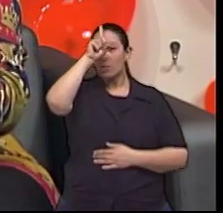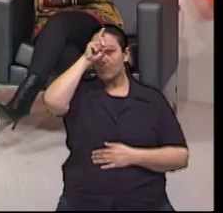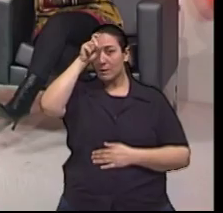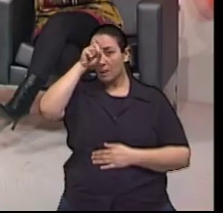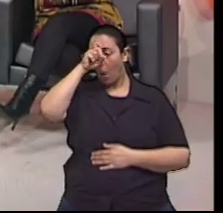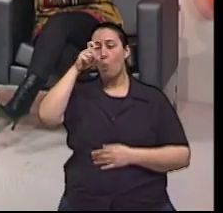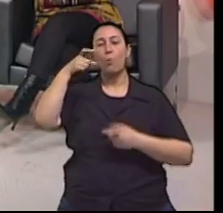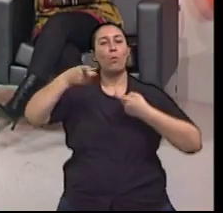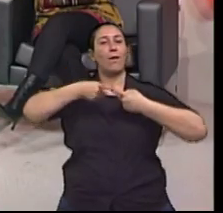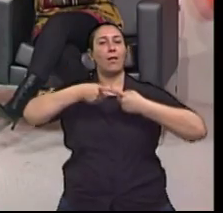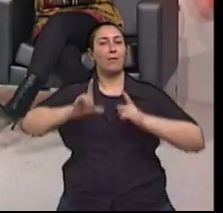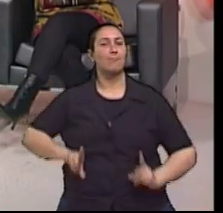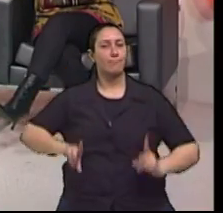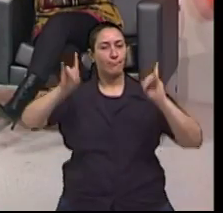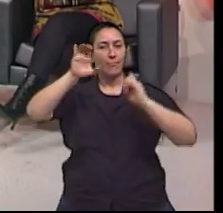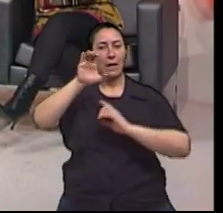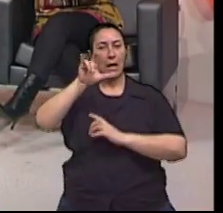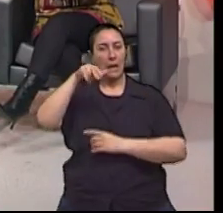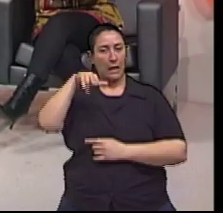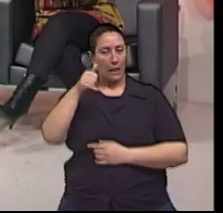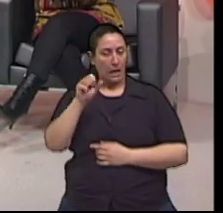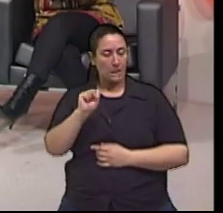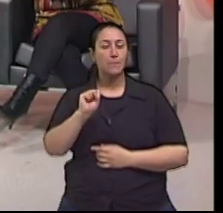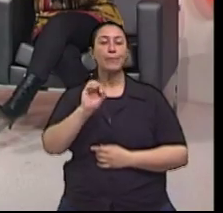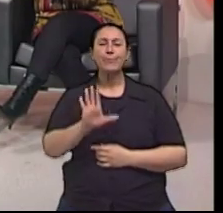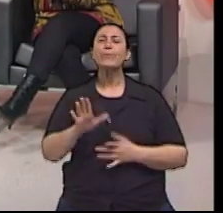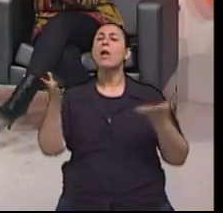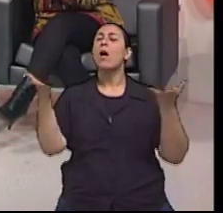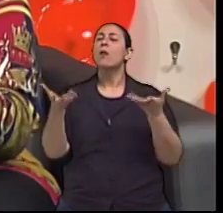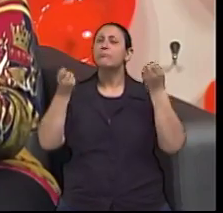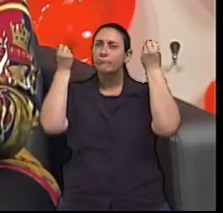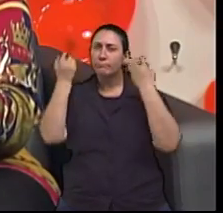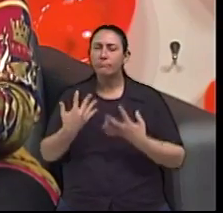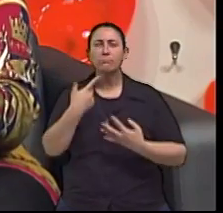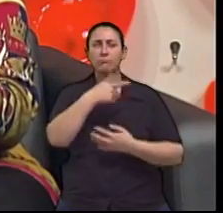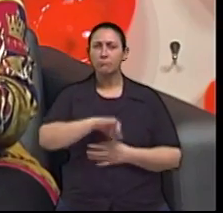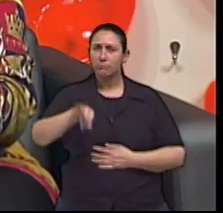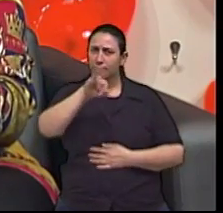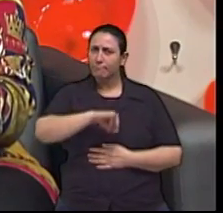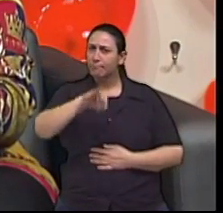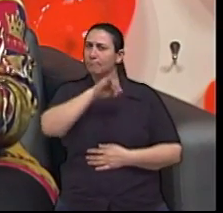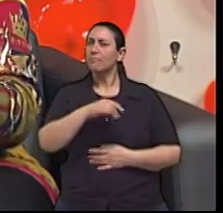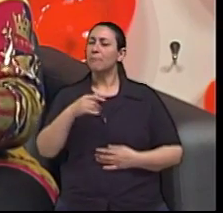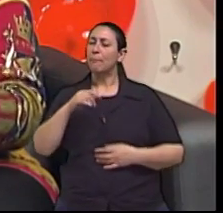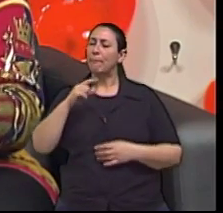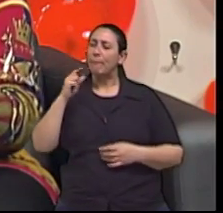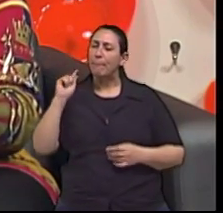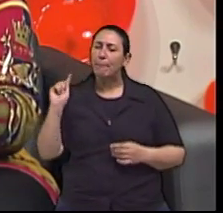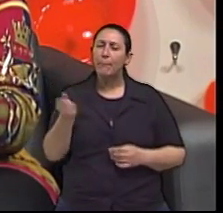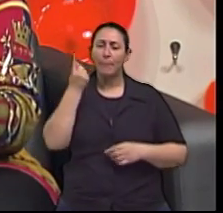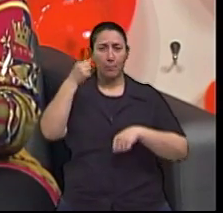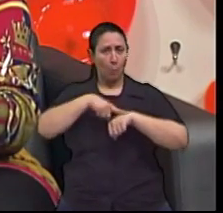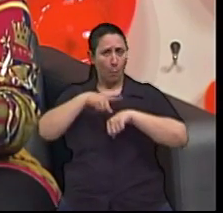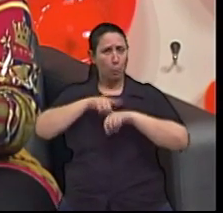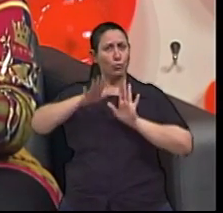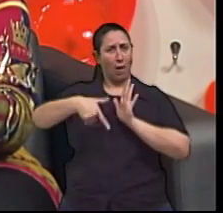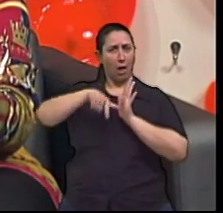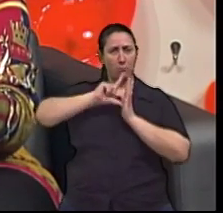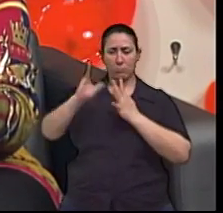Doutor Matheus, a gente já trouxe informações importantíssimas nessa primeira parte do programa e agora eu queria